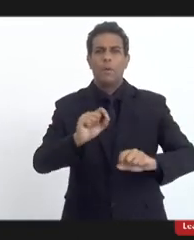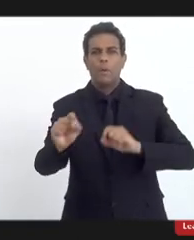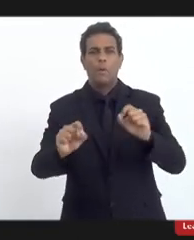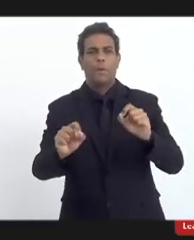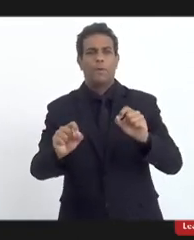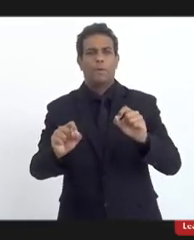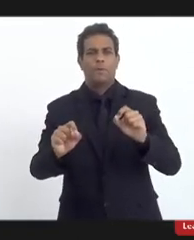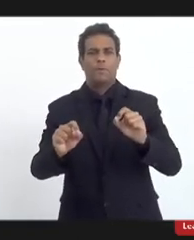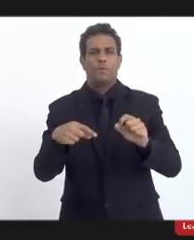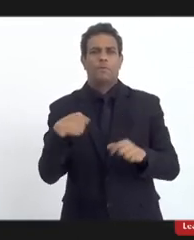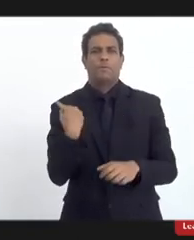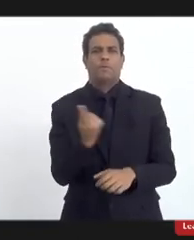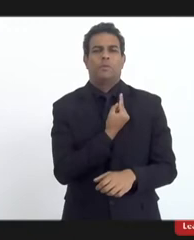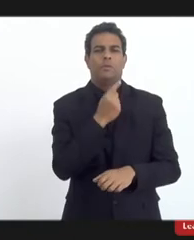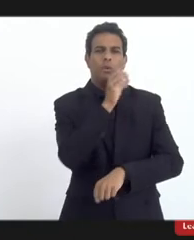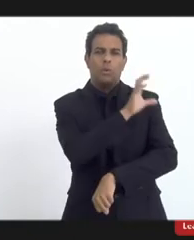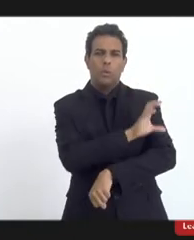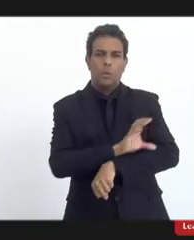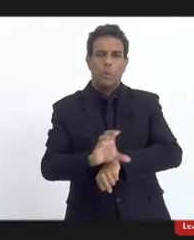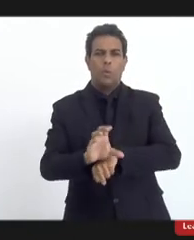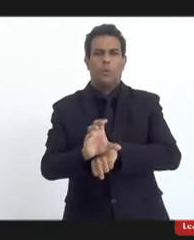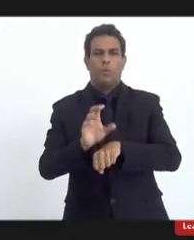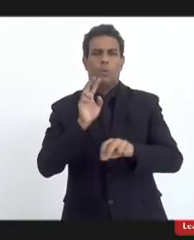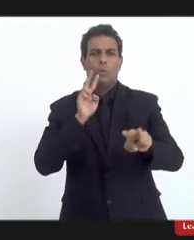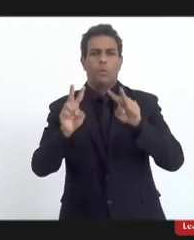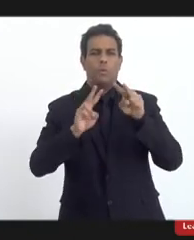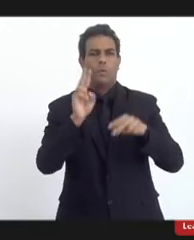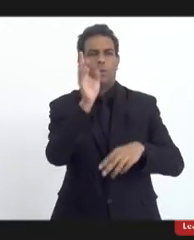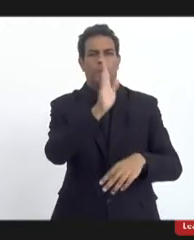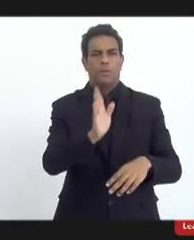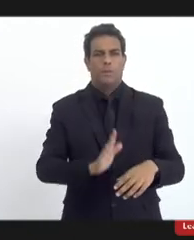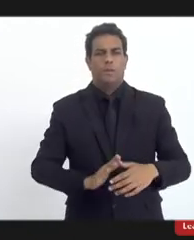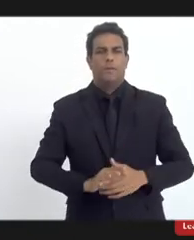enraizado na cultura brasileira